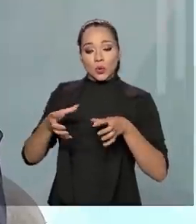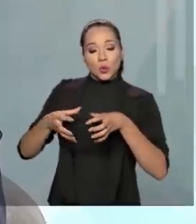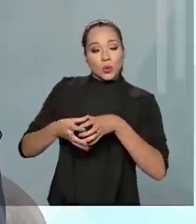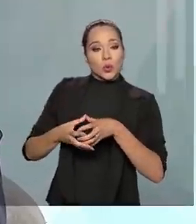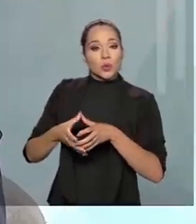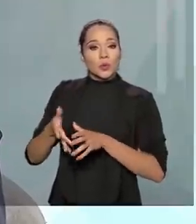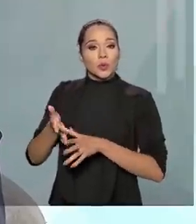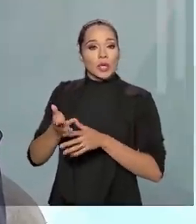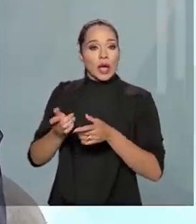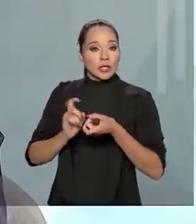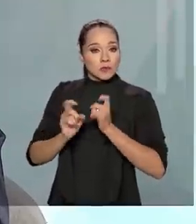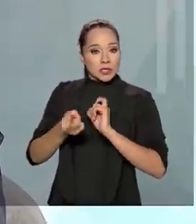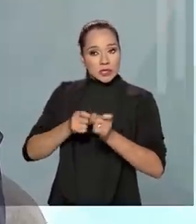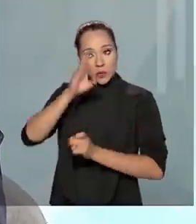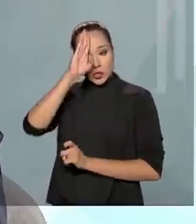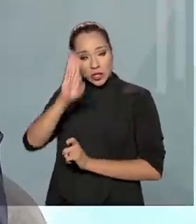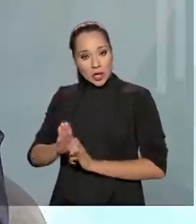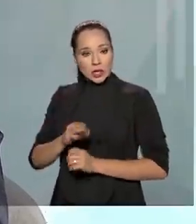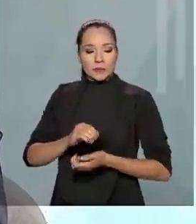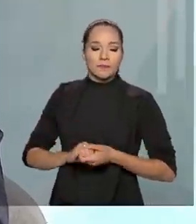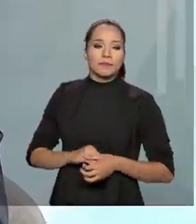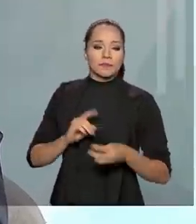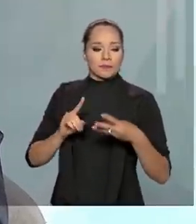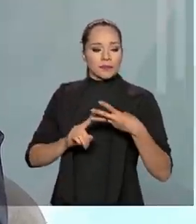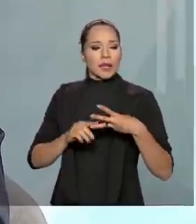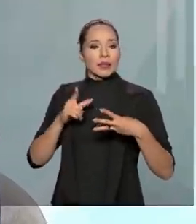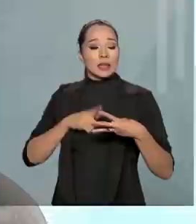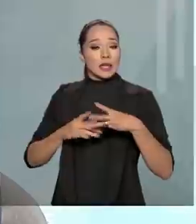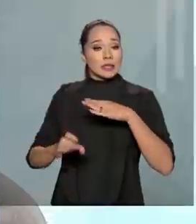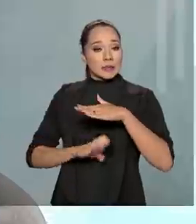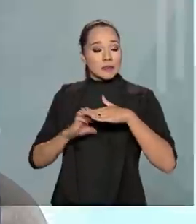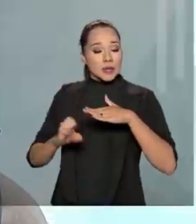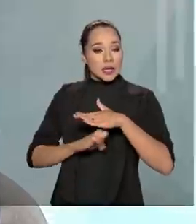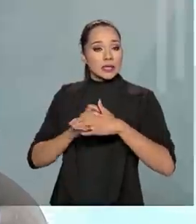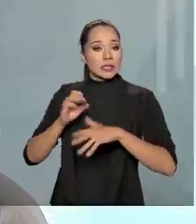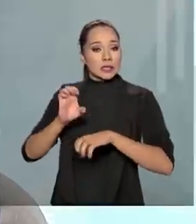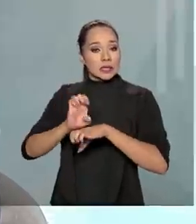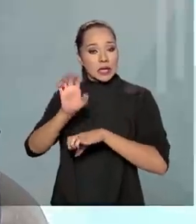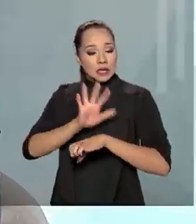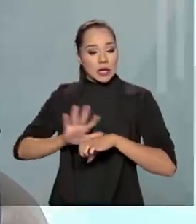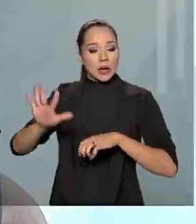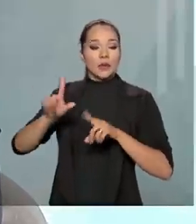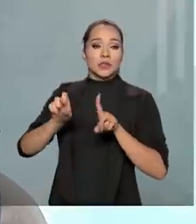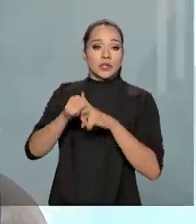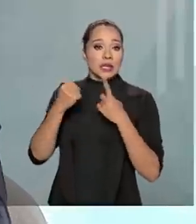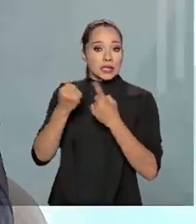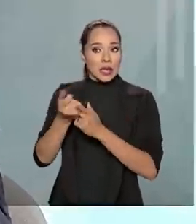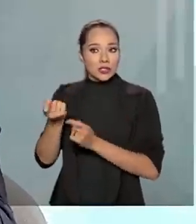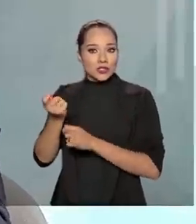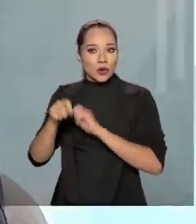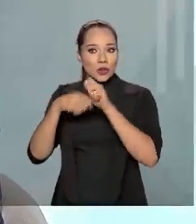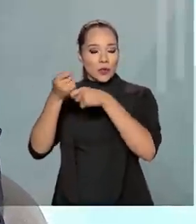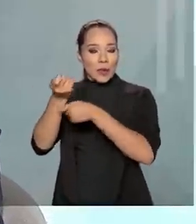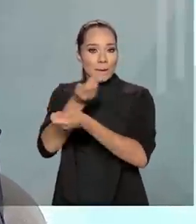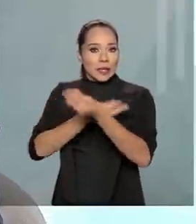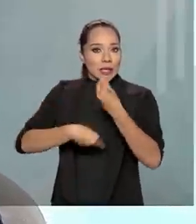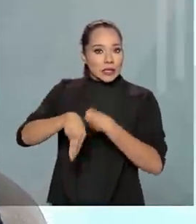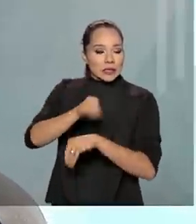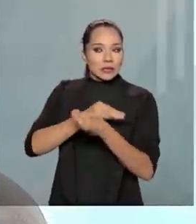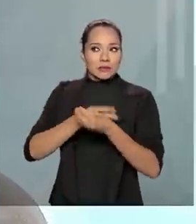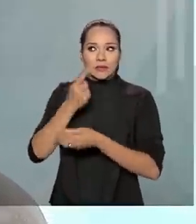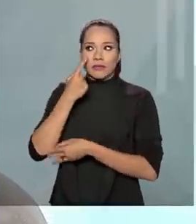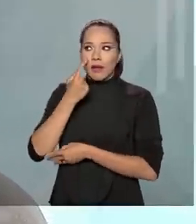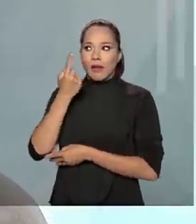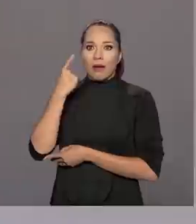administração direta e indireta. Nós temos as empresas estatais, a sociedade de economia mista. Então, quando a gente começa a olhar isso, 1